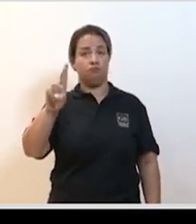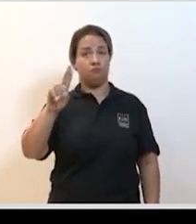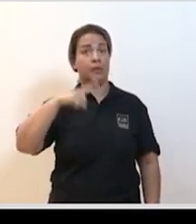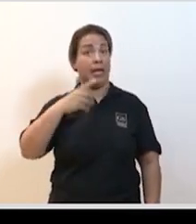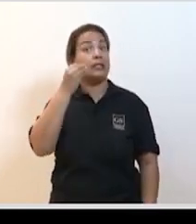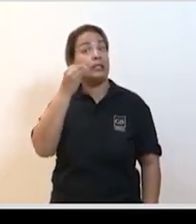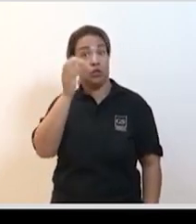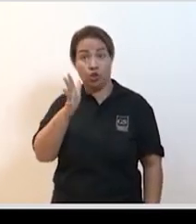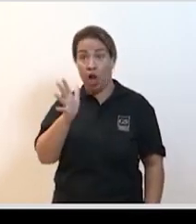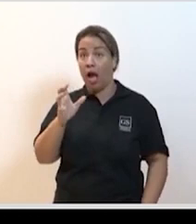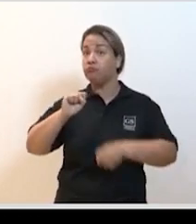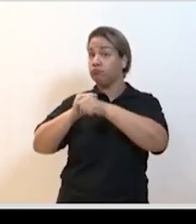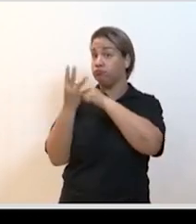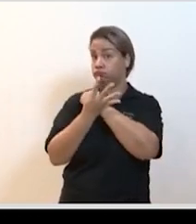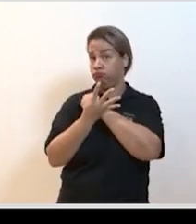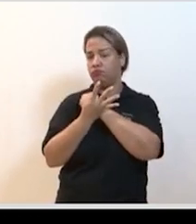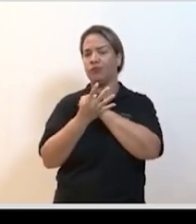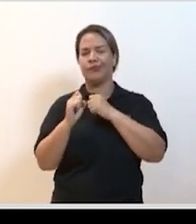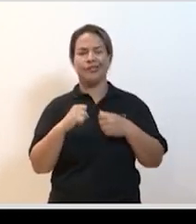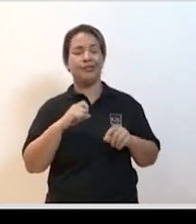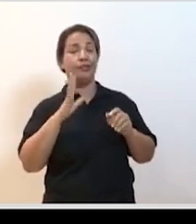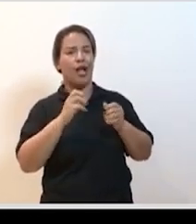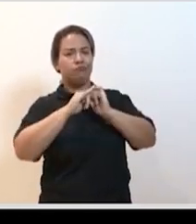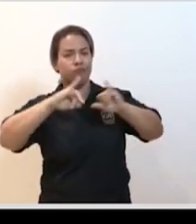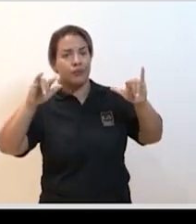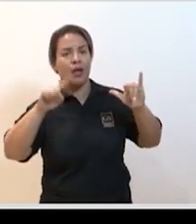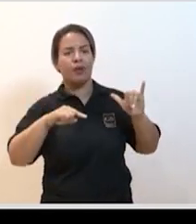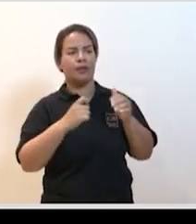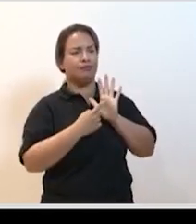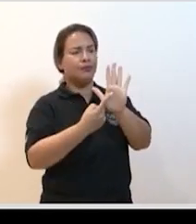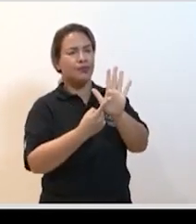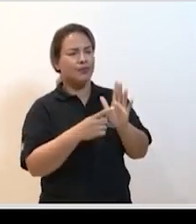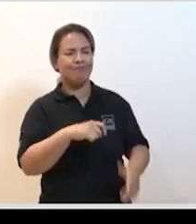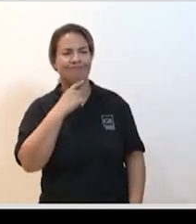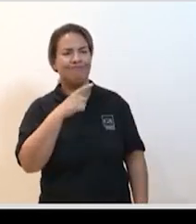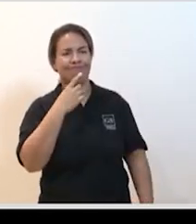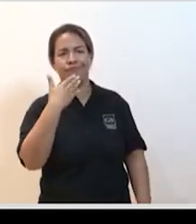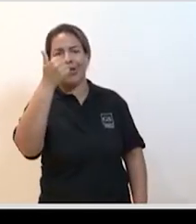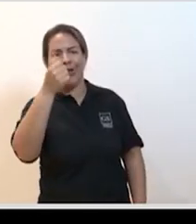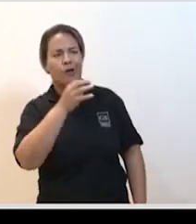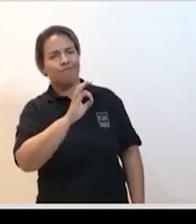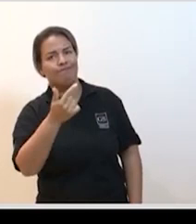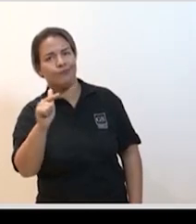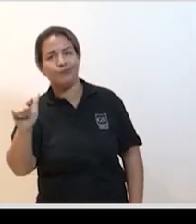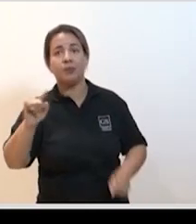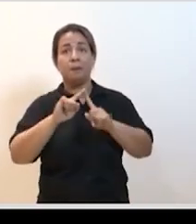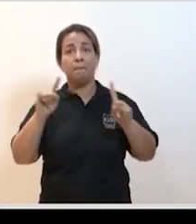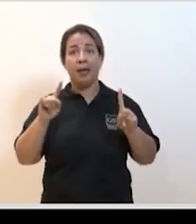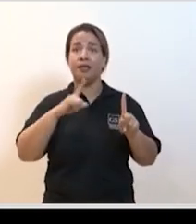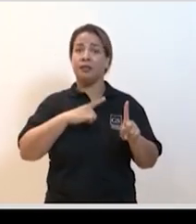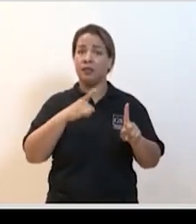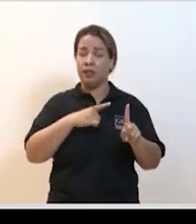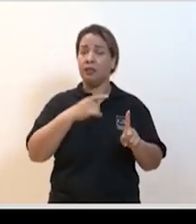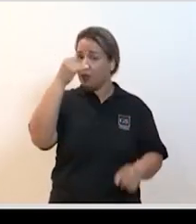e já saiu essa publicação na New England que não mostrou uma melhora significativa. Houve uma melhora de mortalidade em torno de 5%,